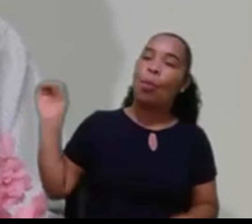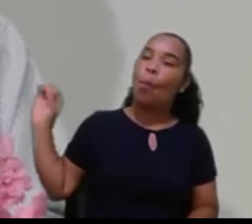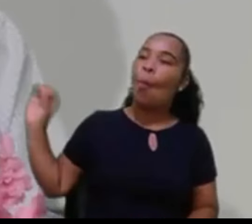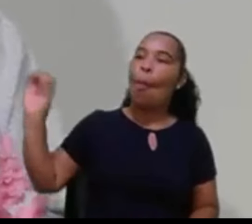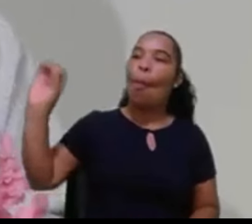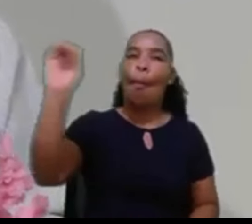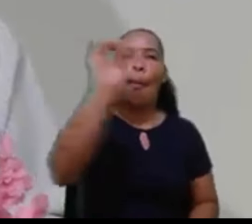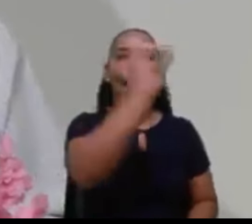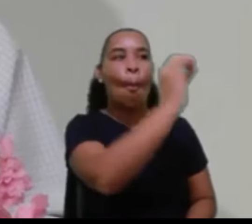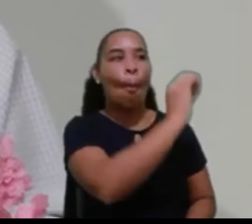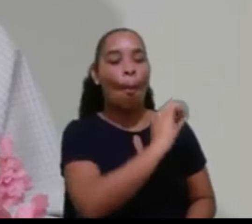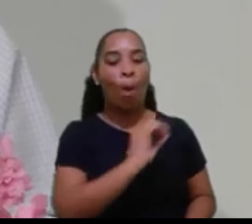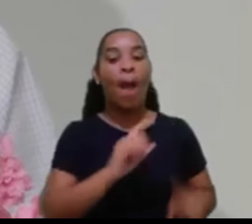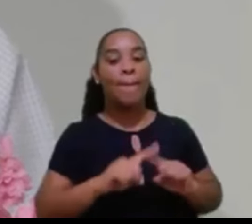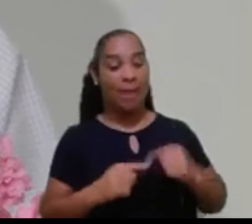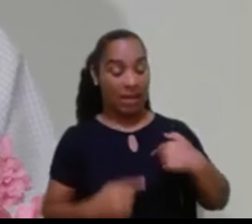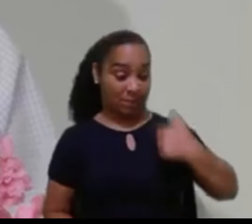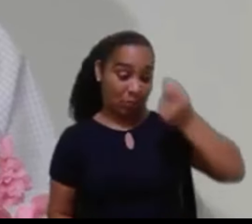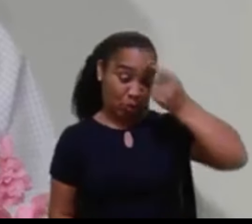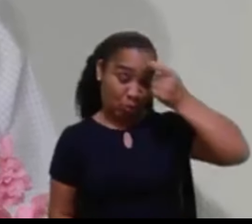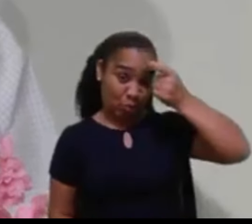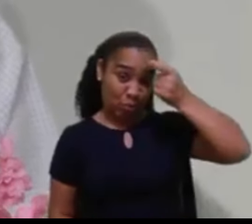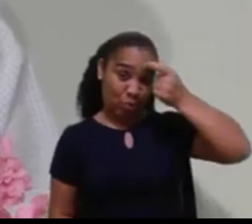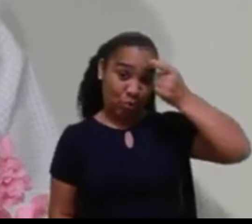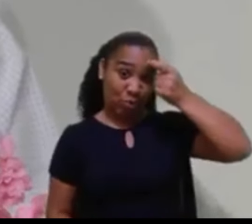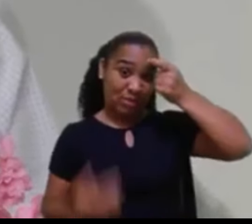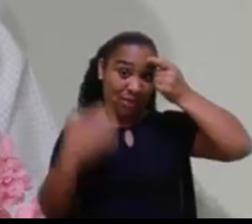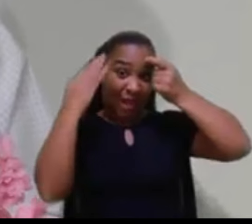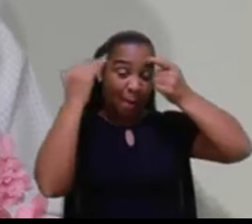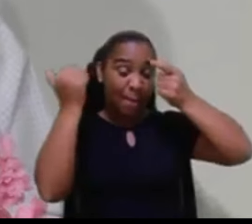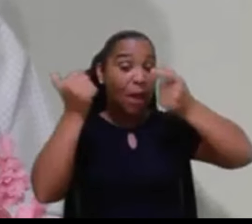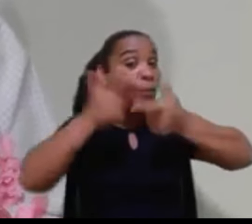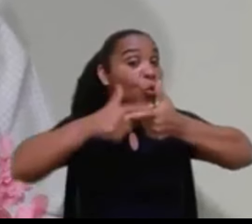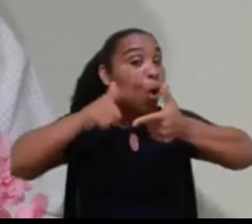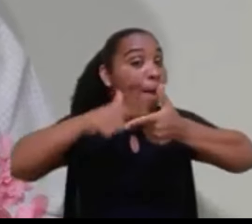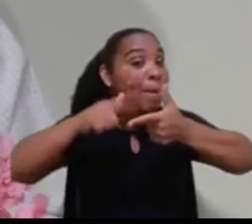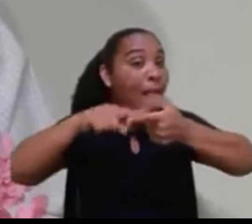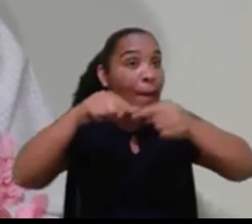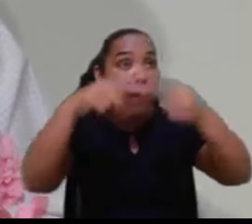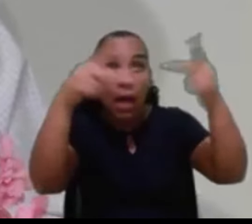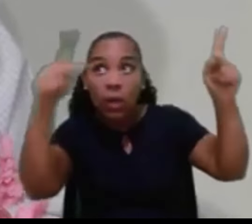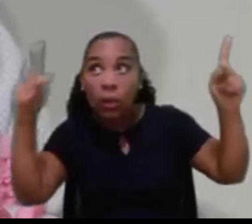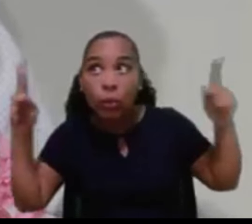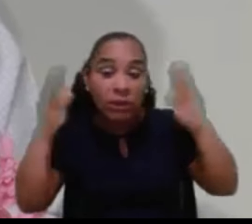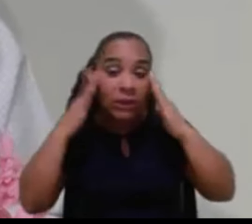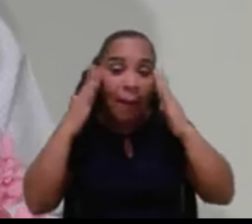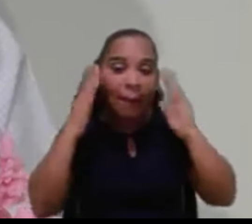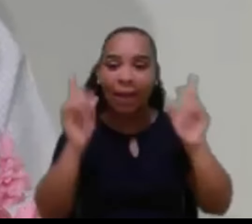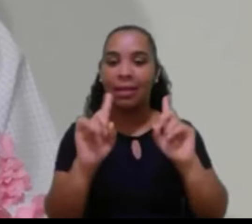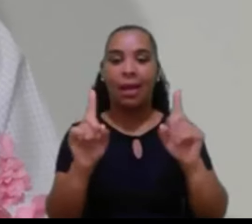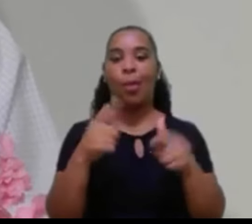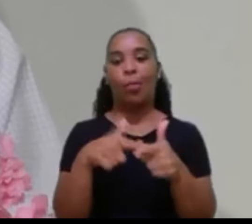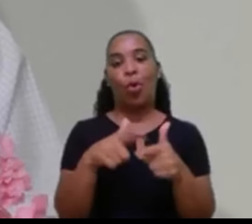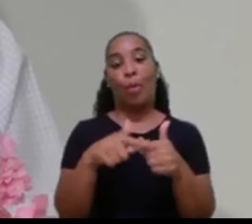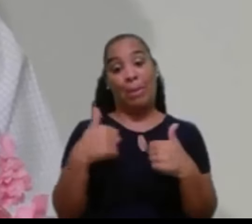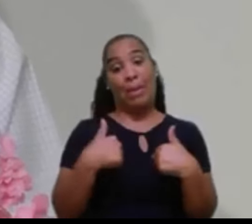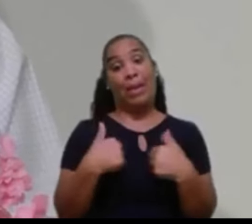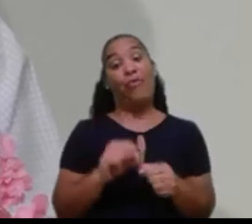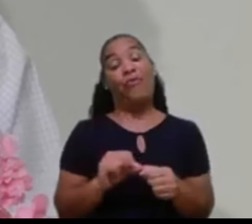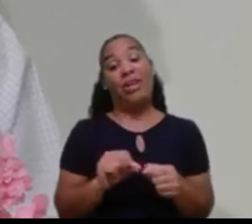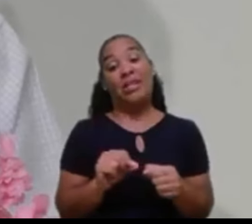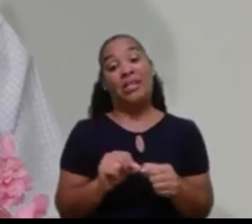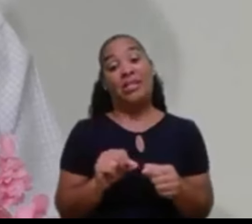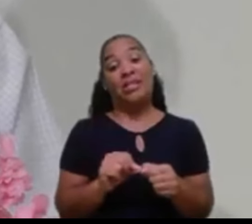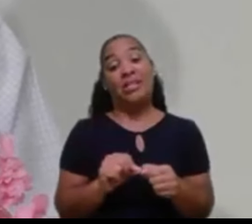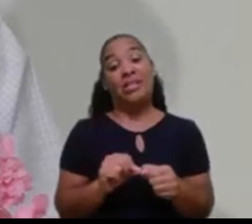Porque o problema não é o povo saber. É a gente defeito. Por mais que diga